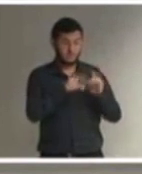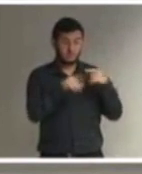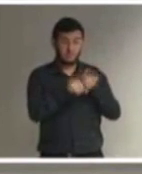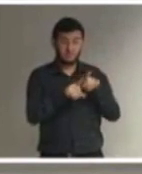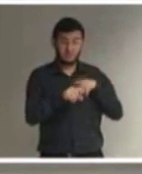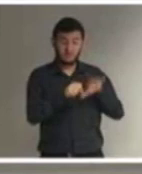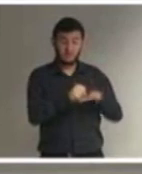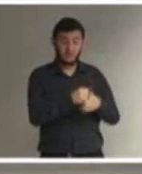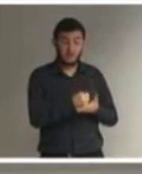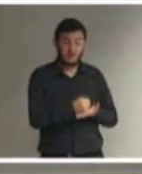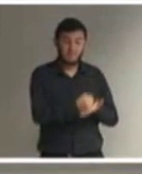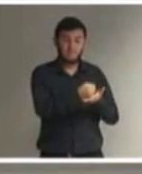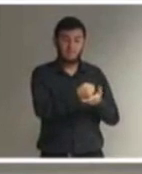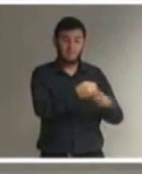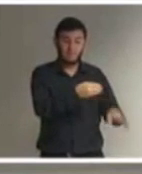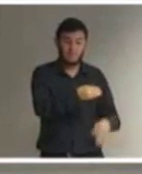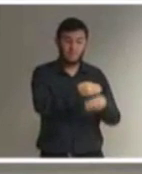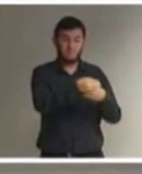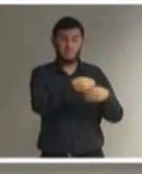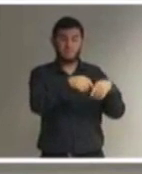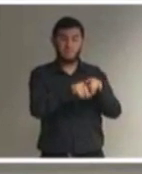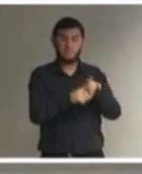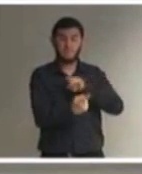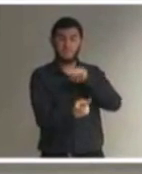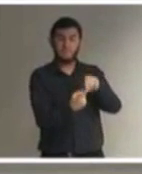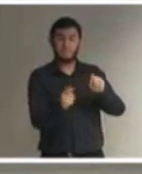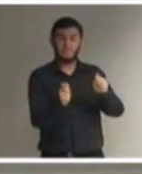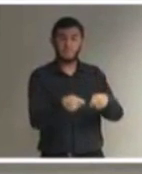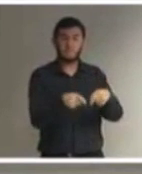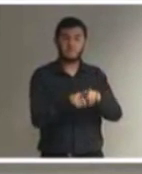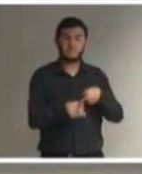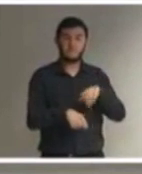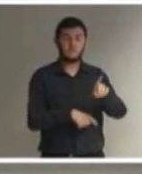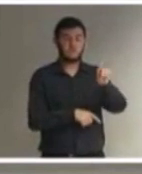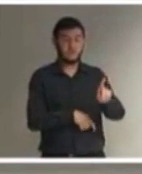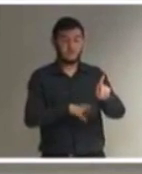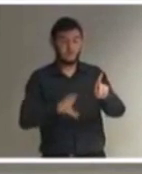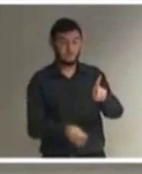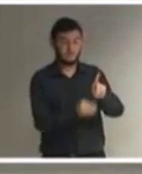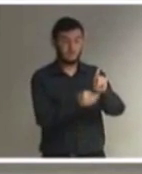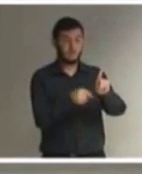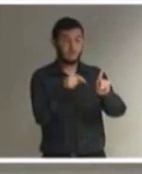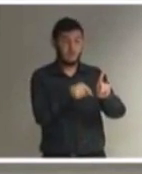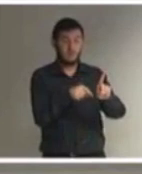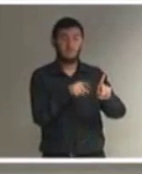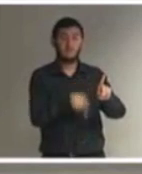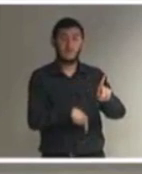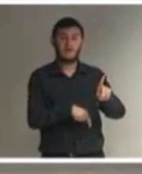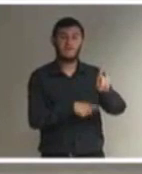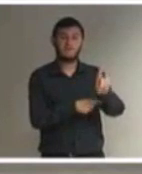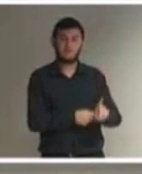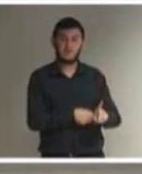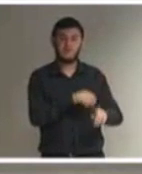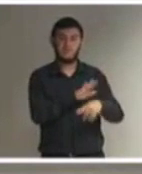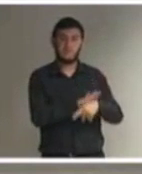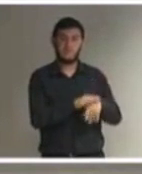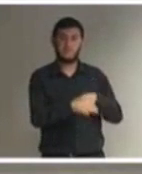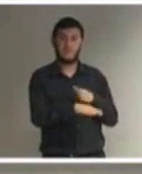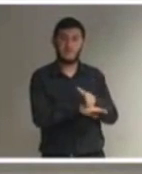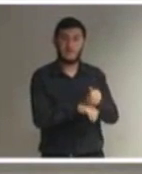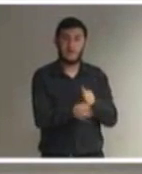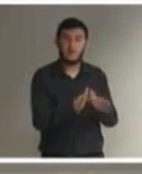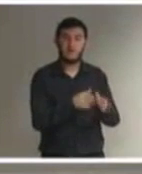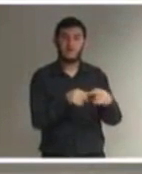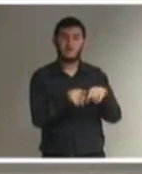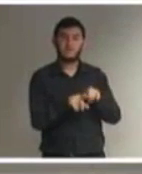como algo a ser inserido nesse direito fundamental que é o direito de acesso